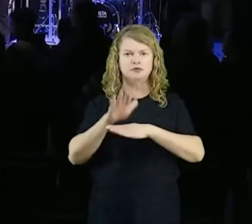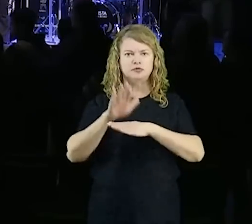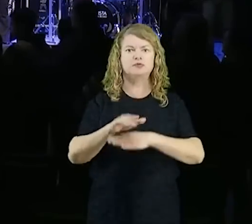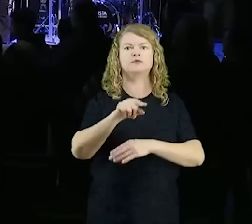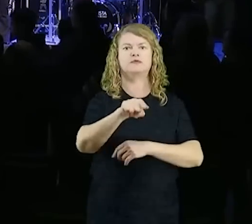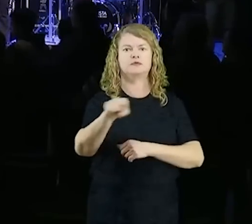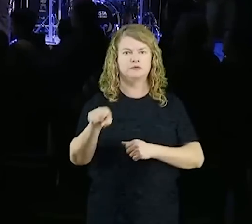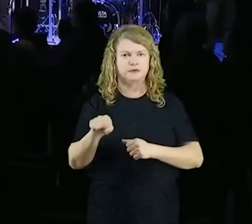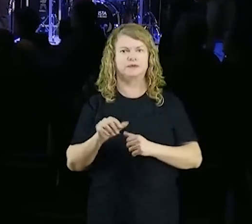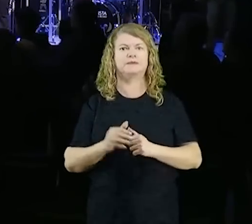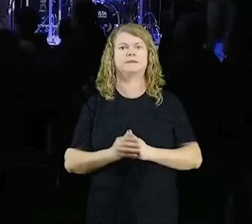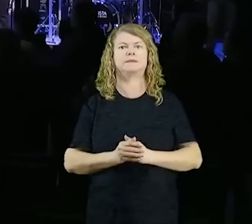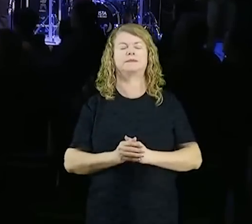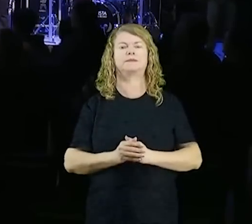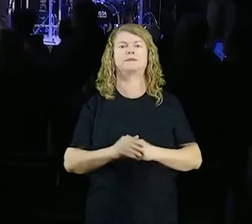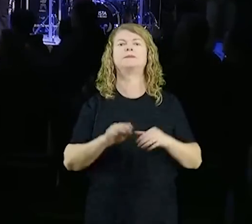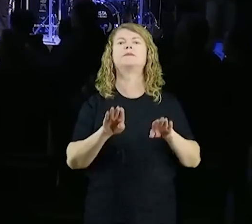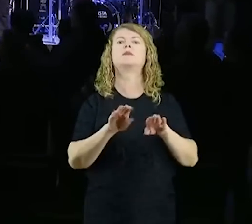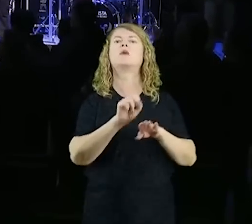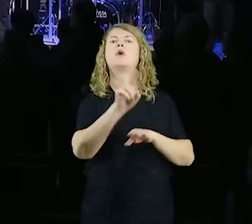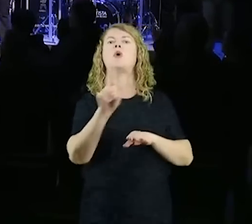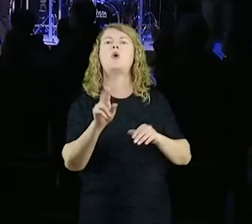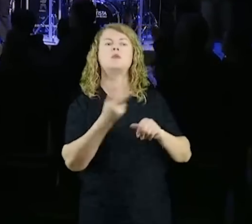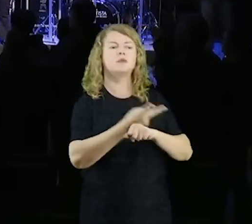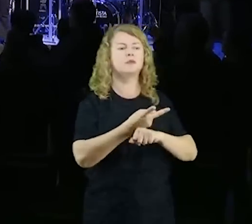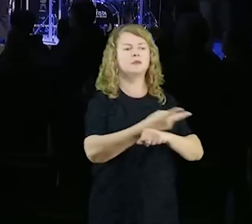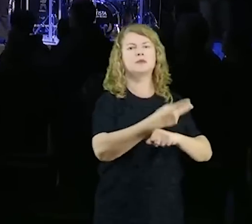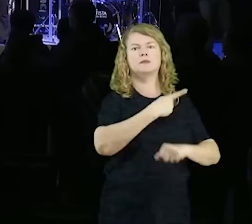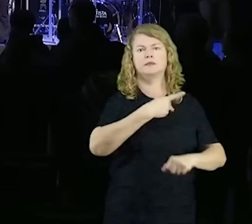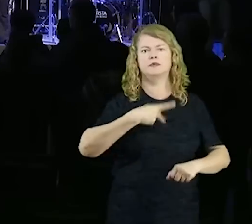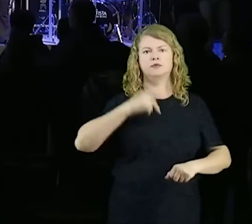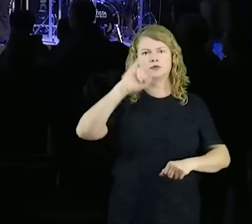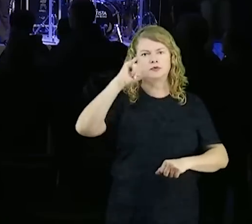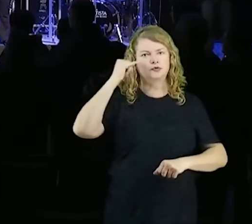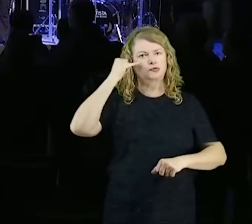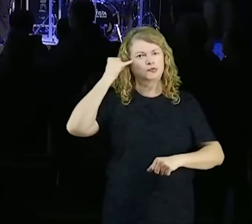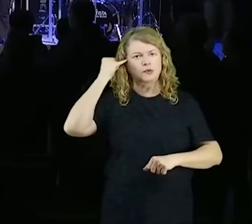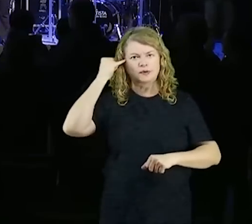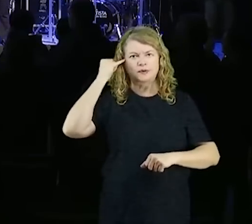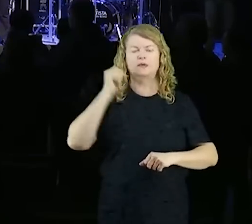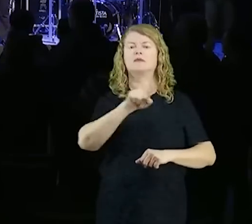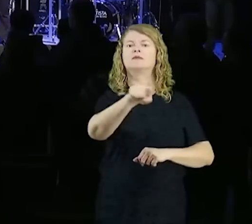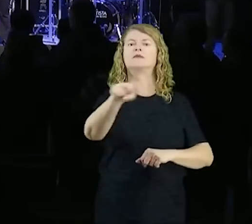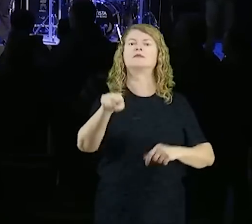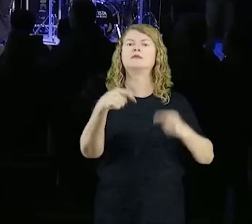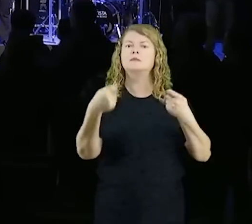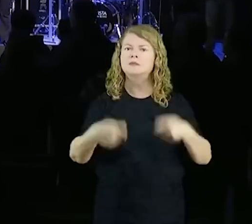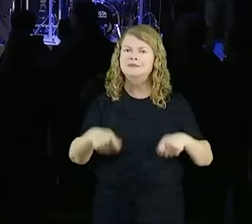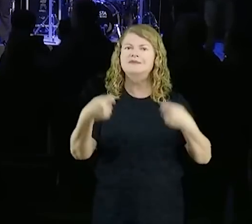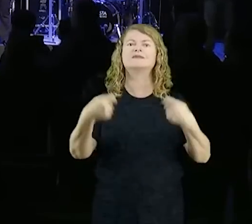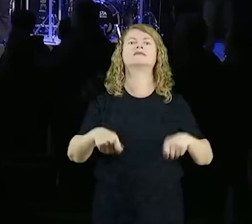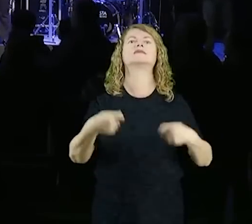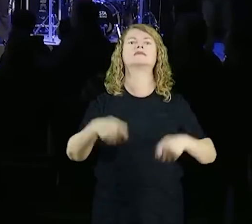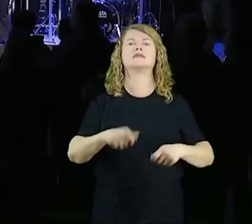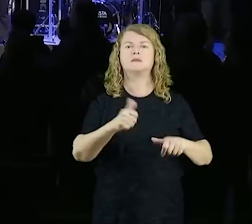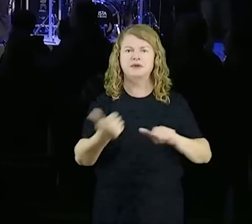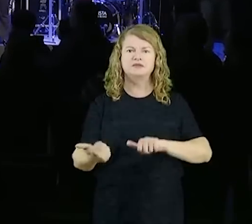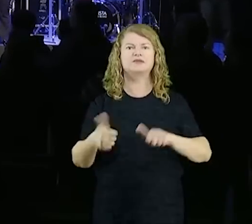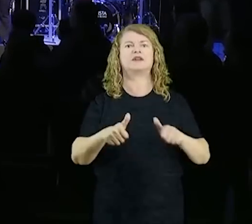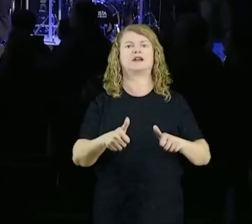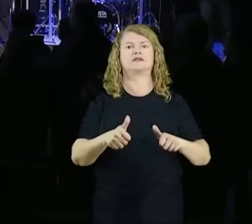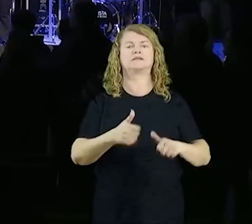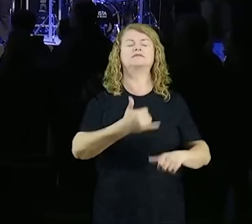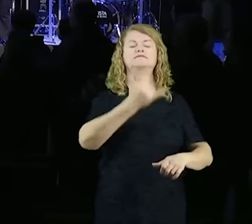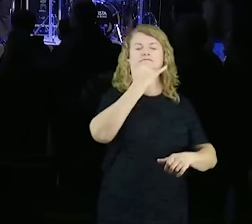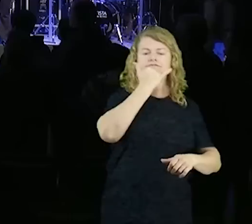no final do culto, você, precisa, ser batizado, para perdão de pecados, e para